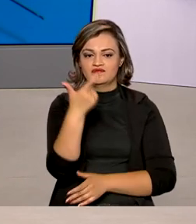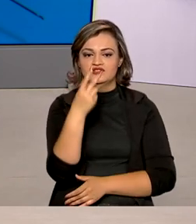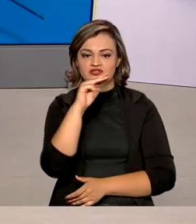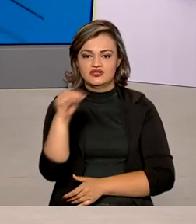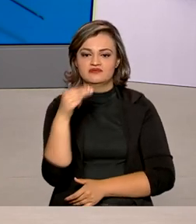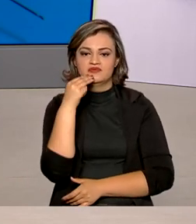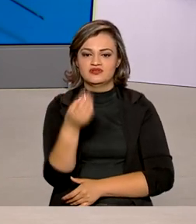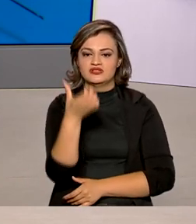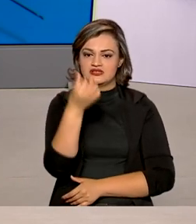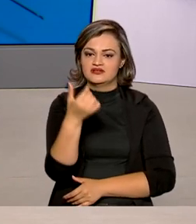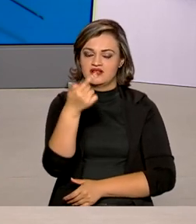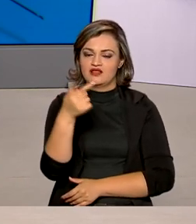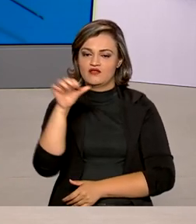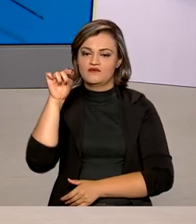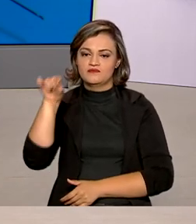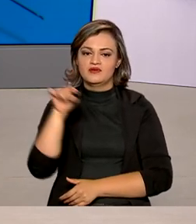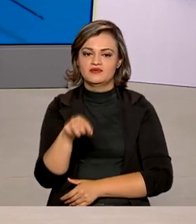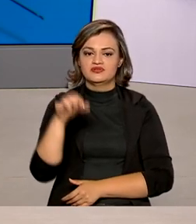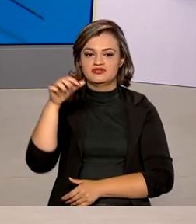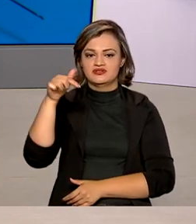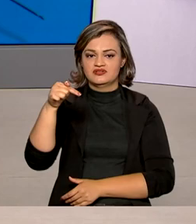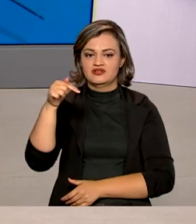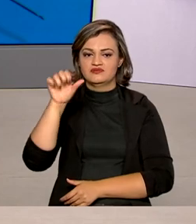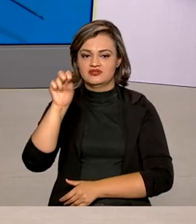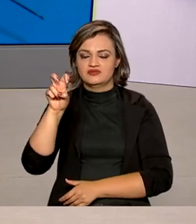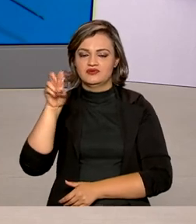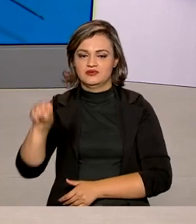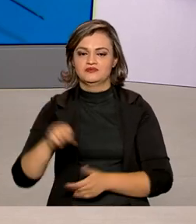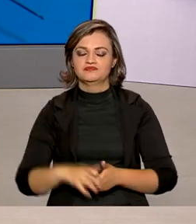.679.758 pessoas.